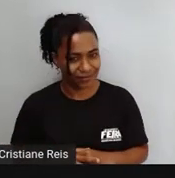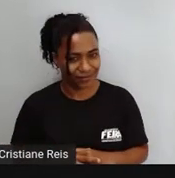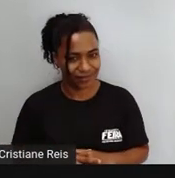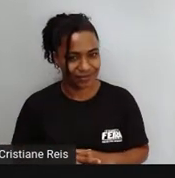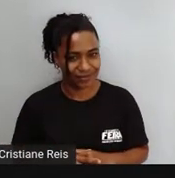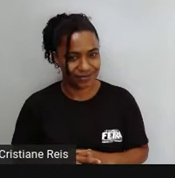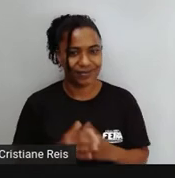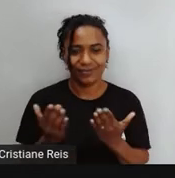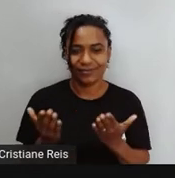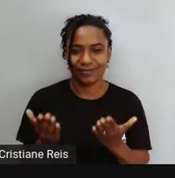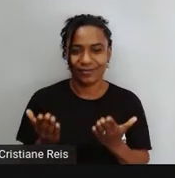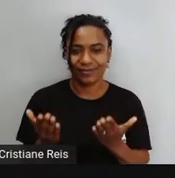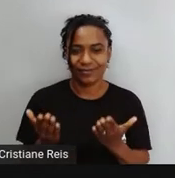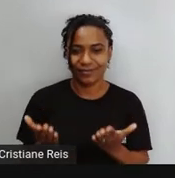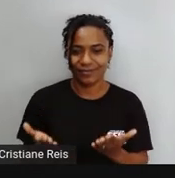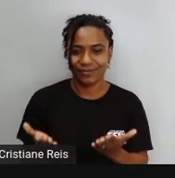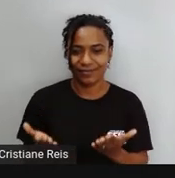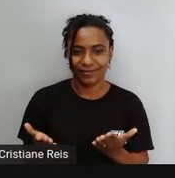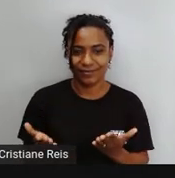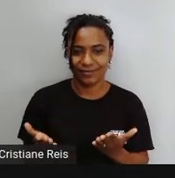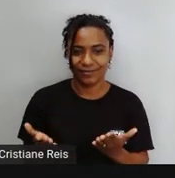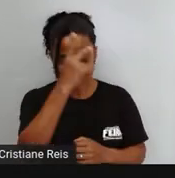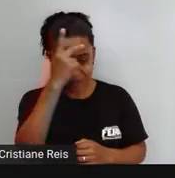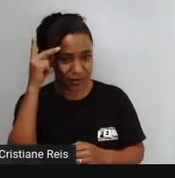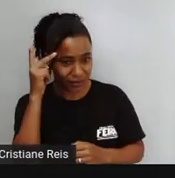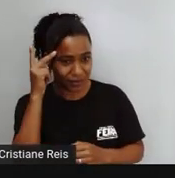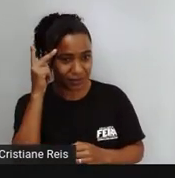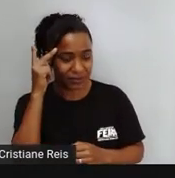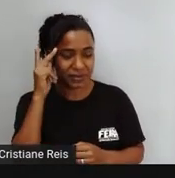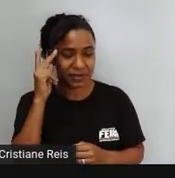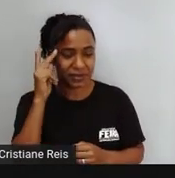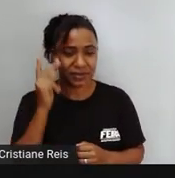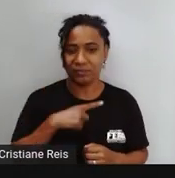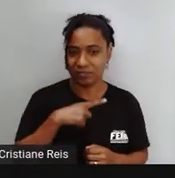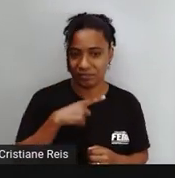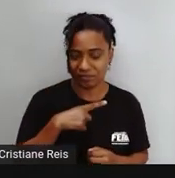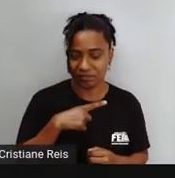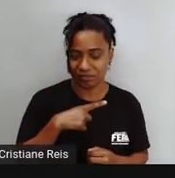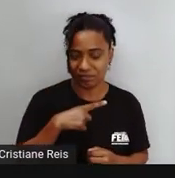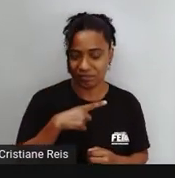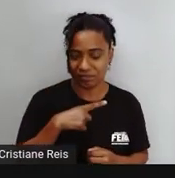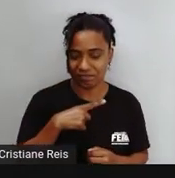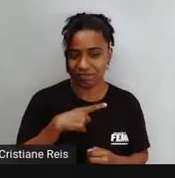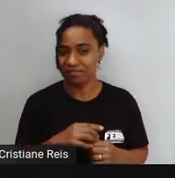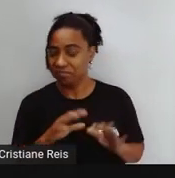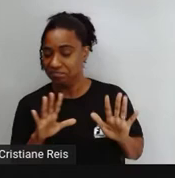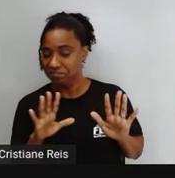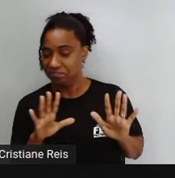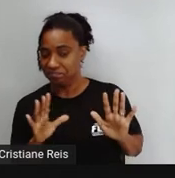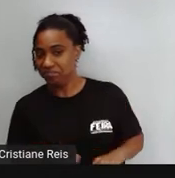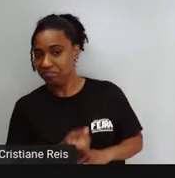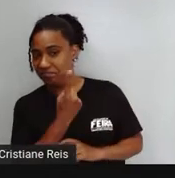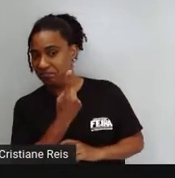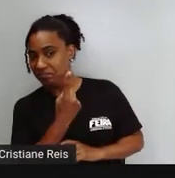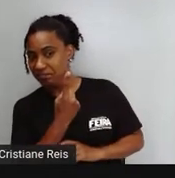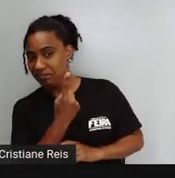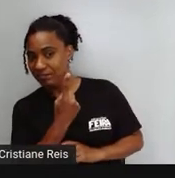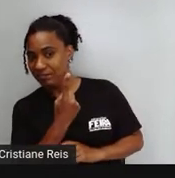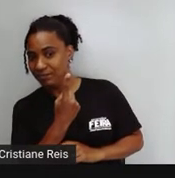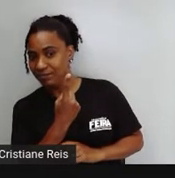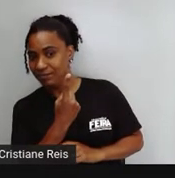Então pessoas supersticiosas O é que acontece com elas? Evitam andar